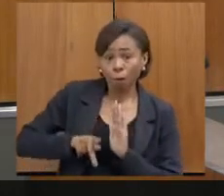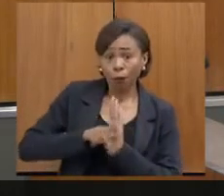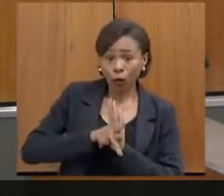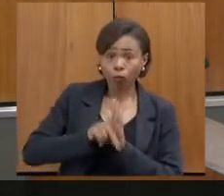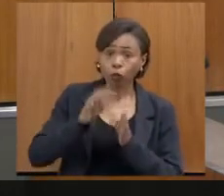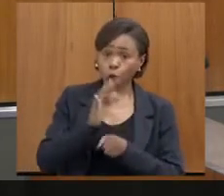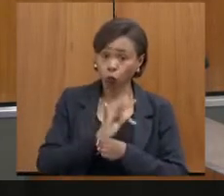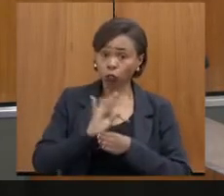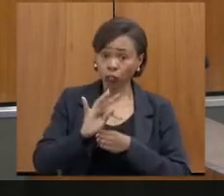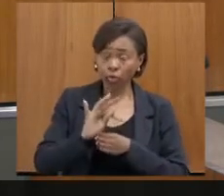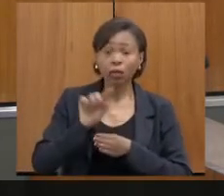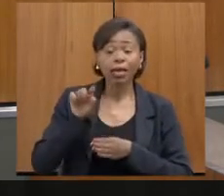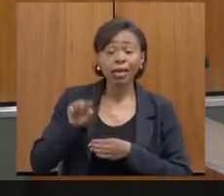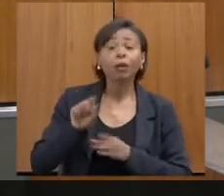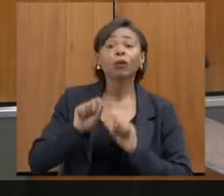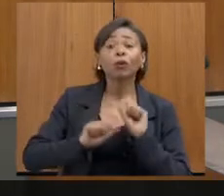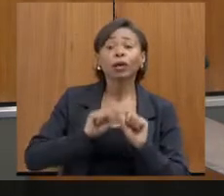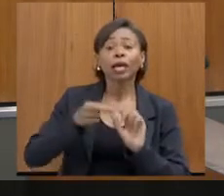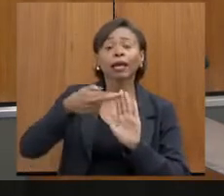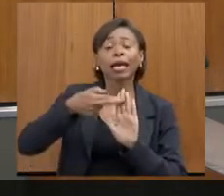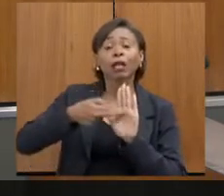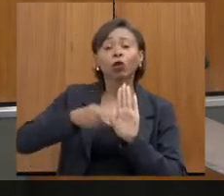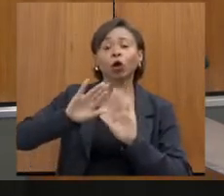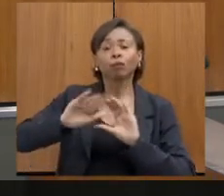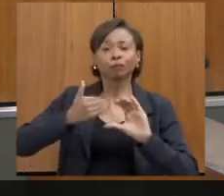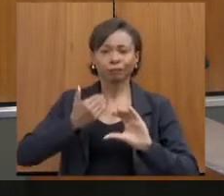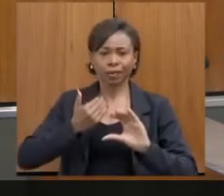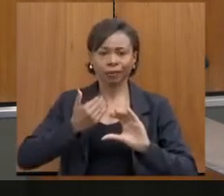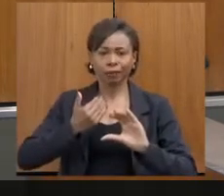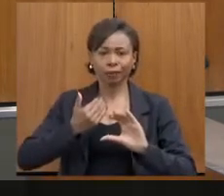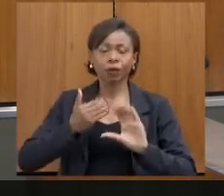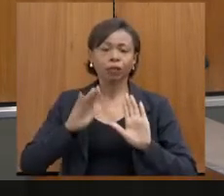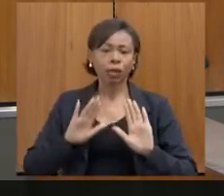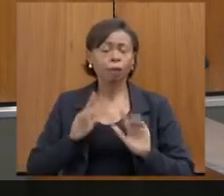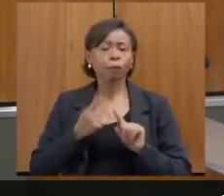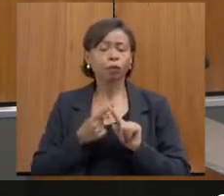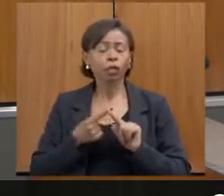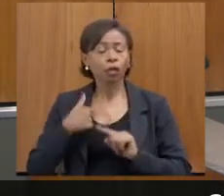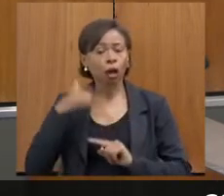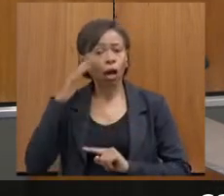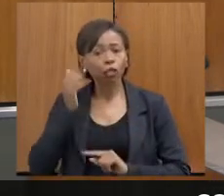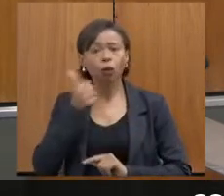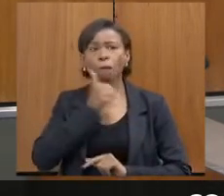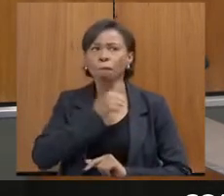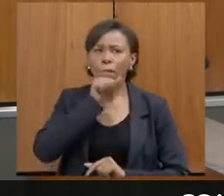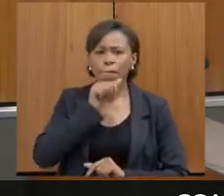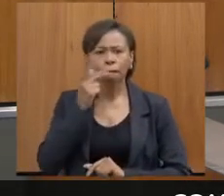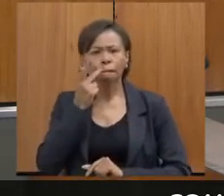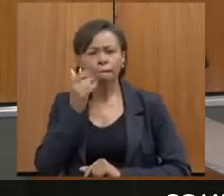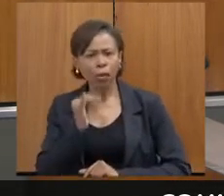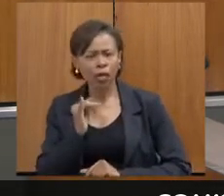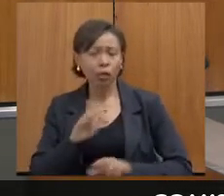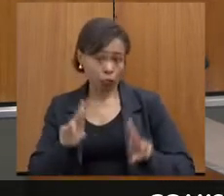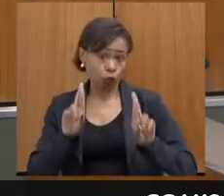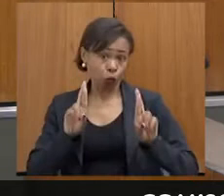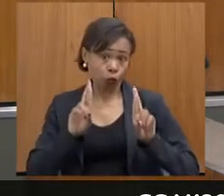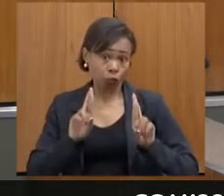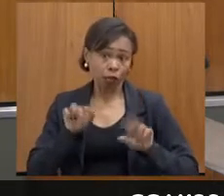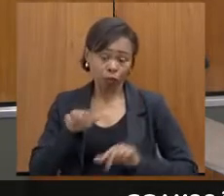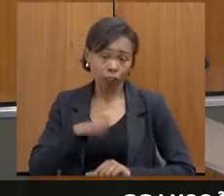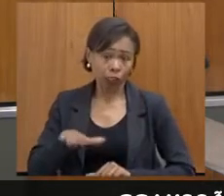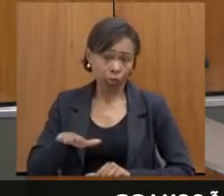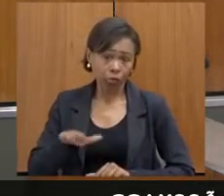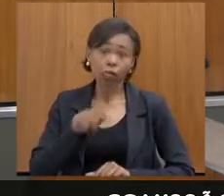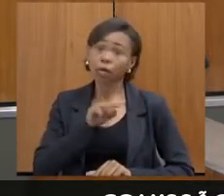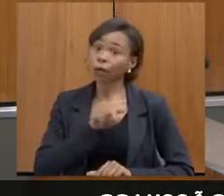relatório, não enviar nem o responsável legal. No meu entendimento, o pai, a mãe, aqueles responsáveis legais ali que estão com essa criança são tão